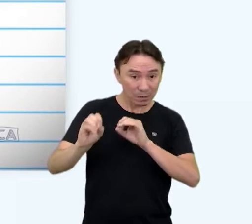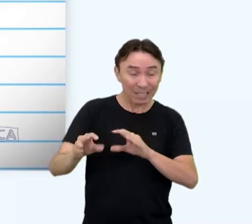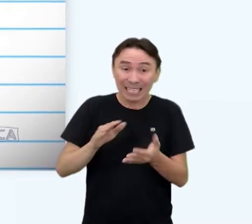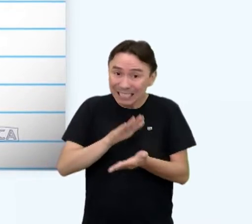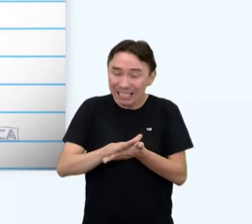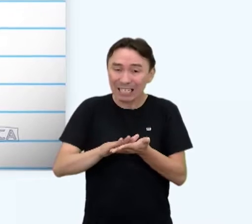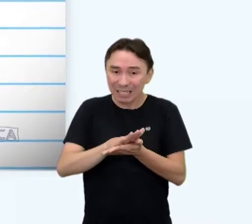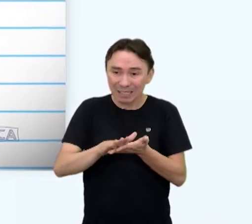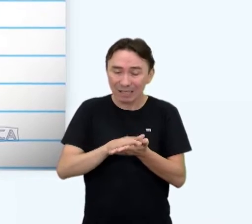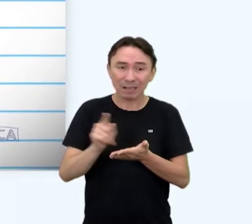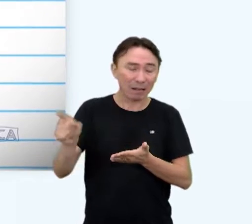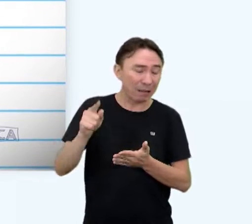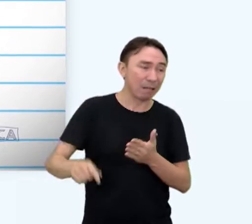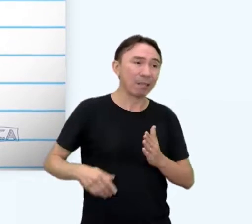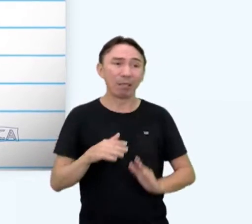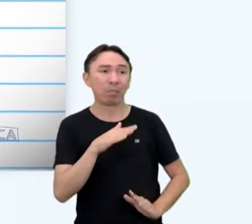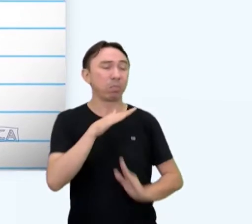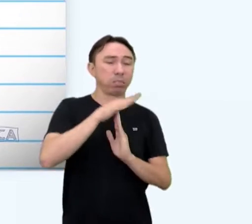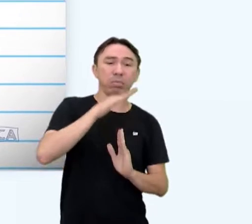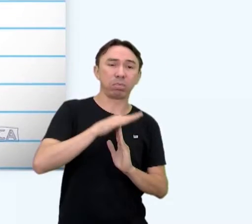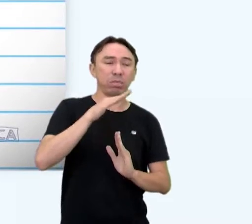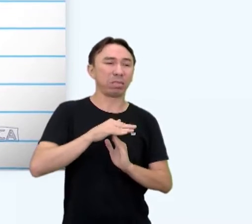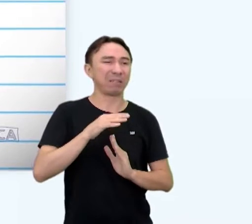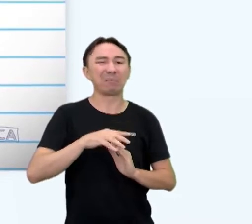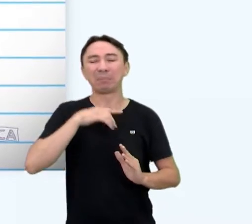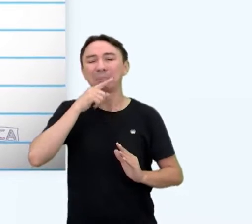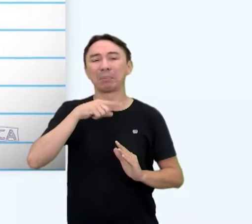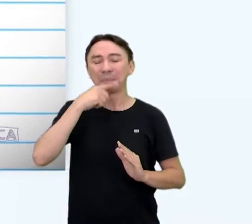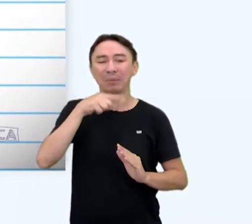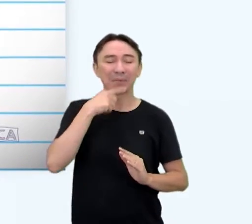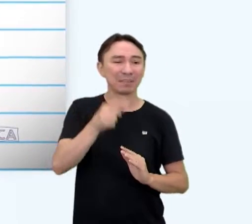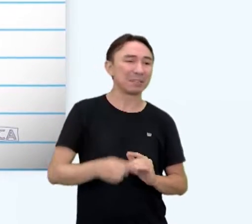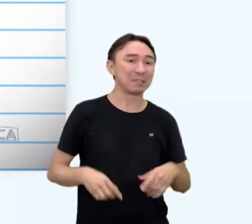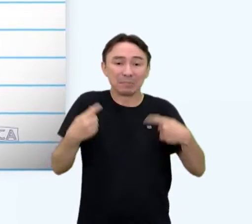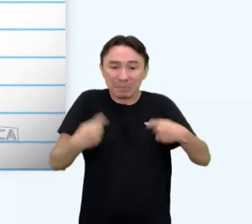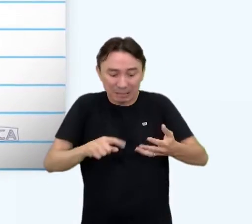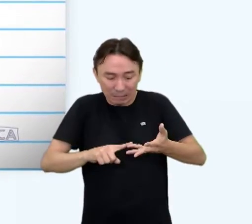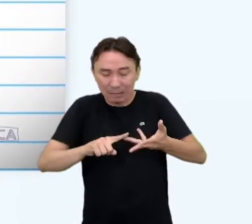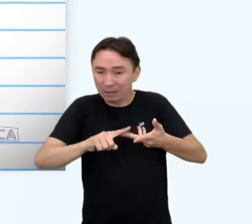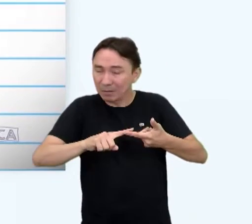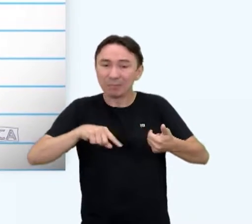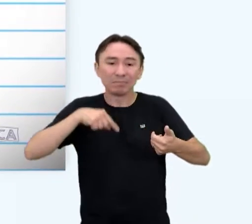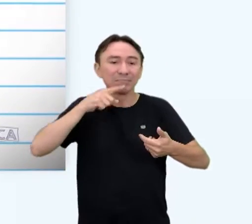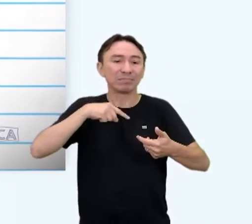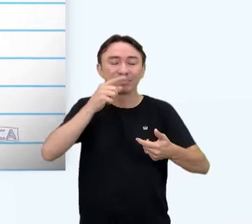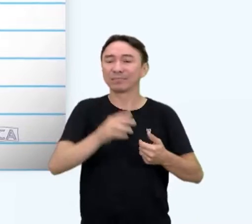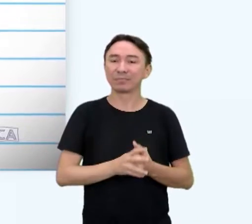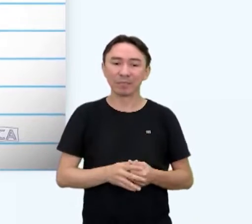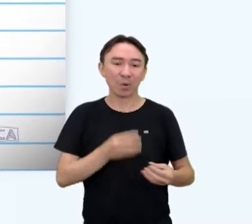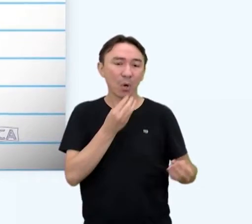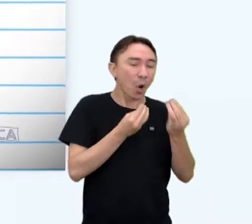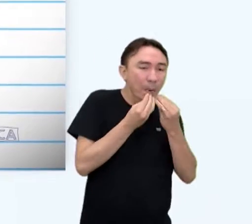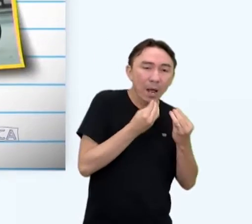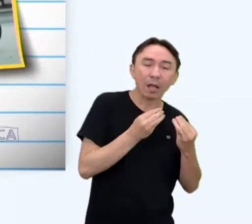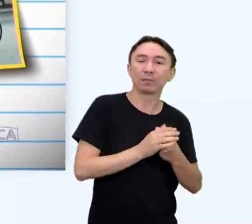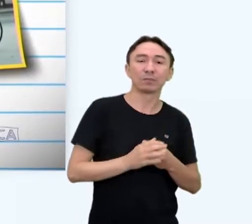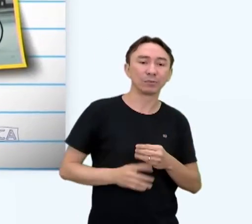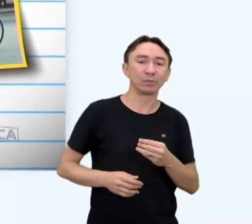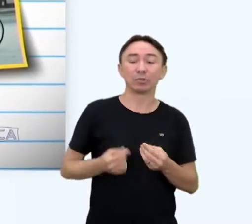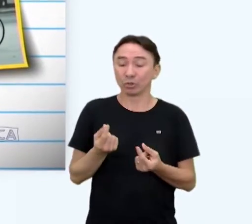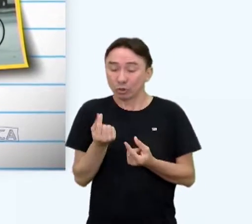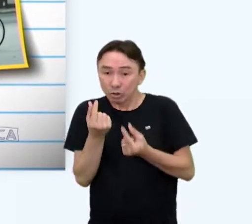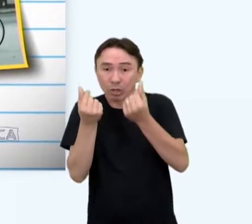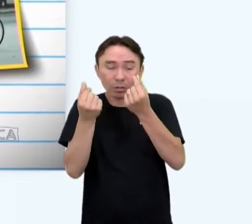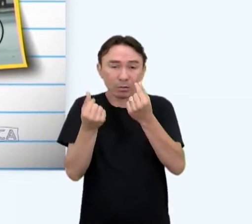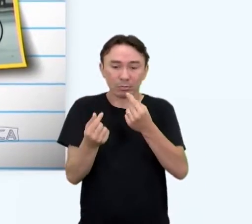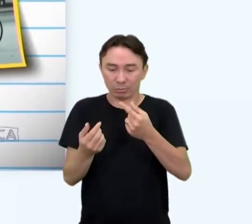restrito, incompleto. Saciadas as necessidades básicas de sobrevivência, ter o que comer, dinheiro para se sustentar e saúde